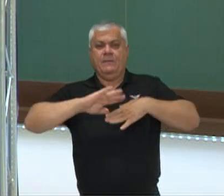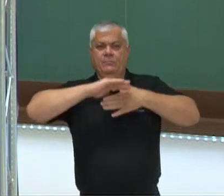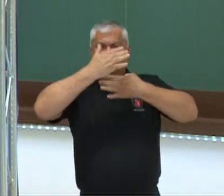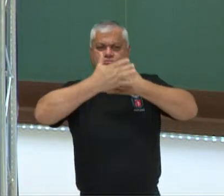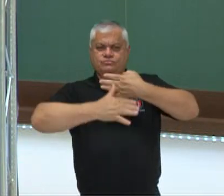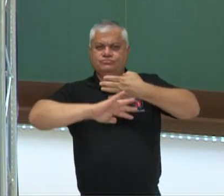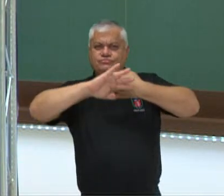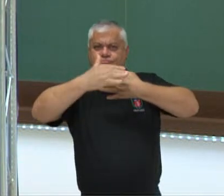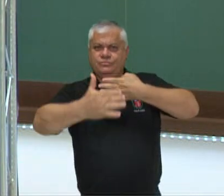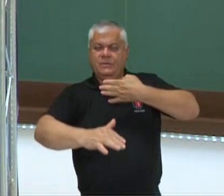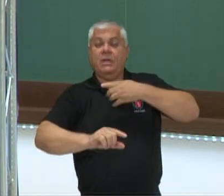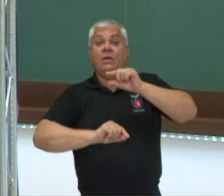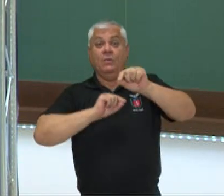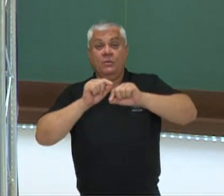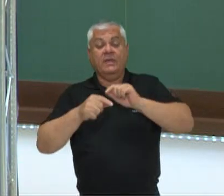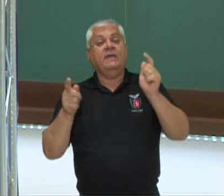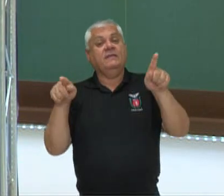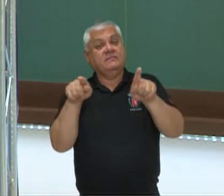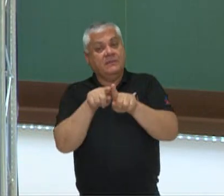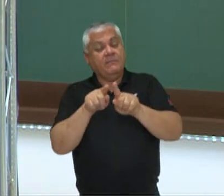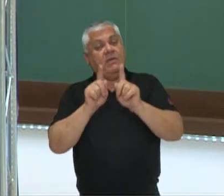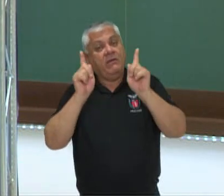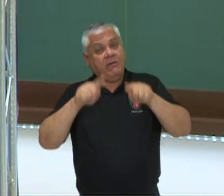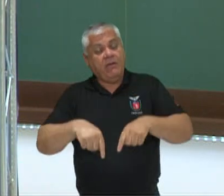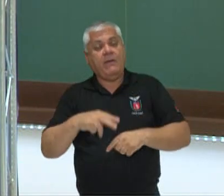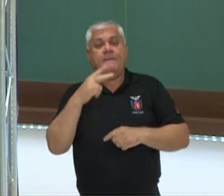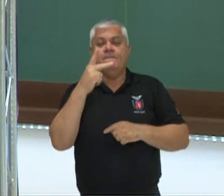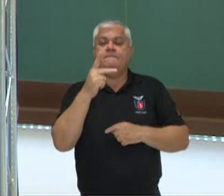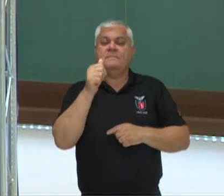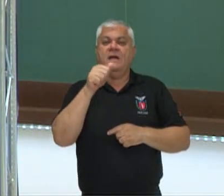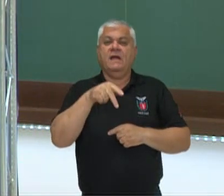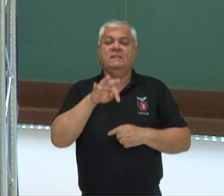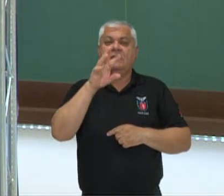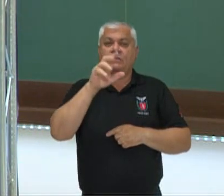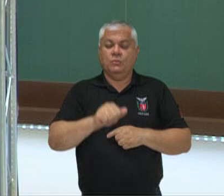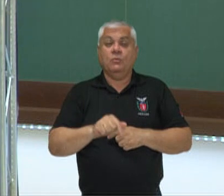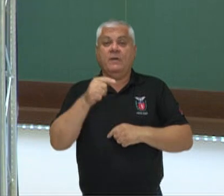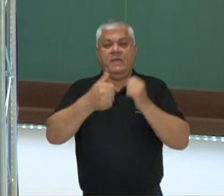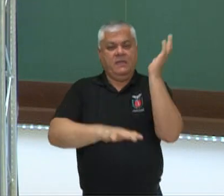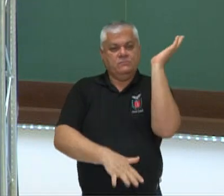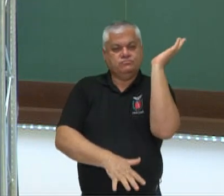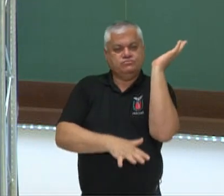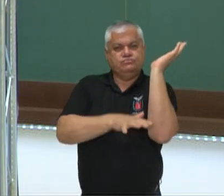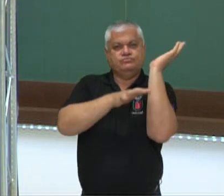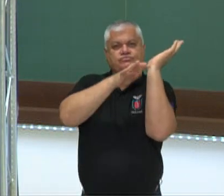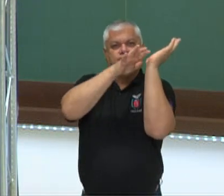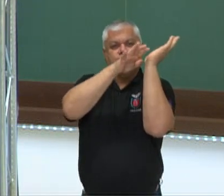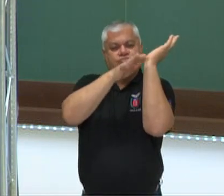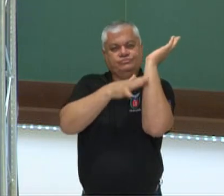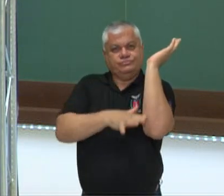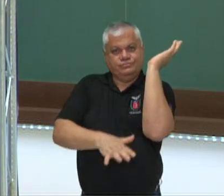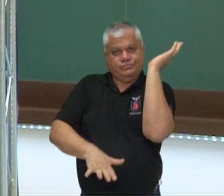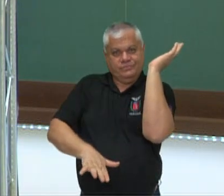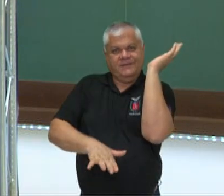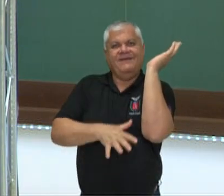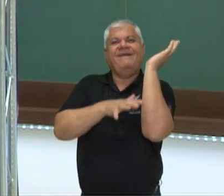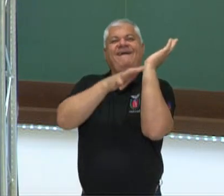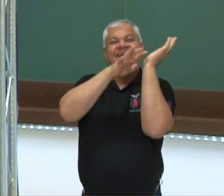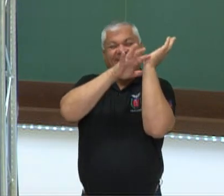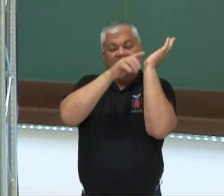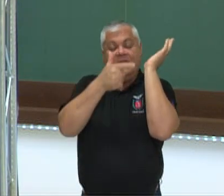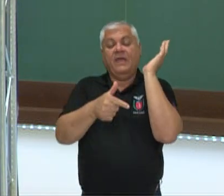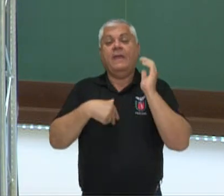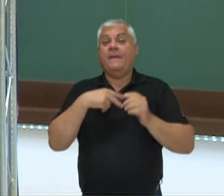muitas vezes é considerado como um pântano, porém ele não pode ser definido como pântano, pois um